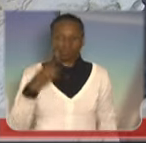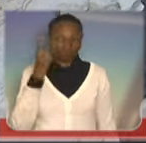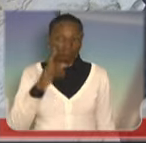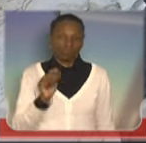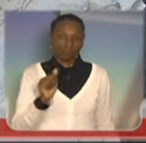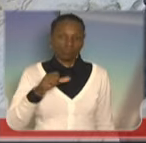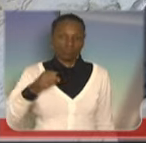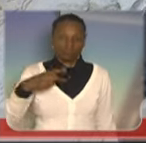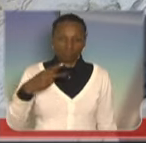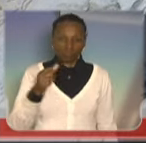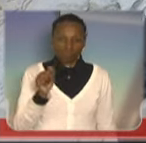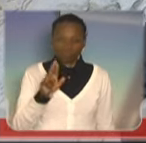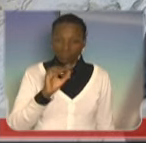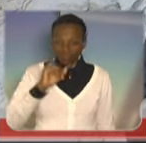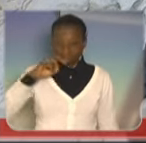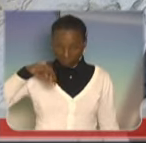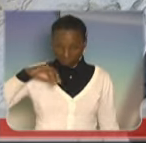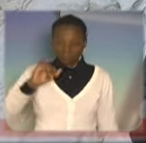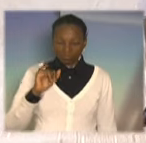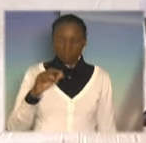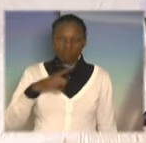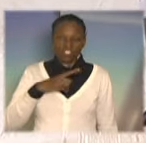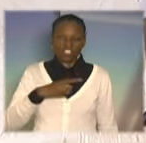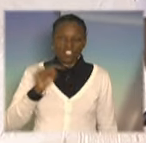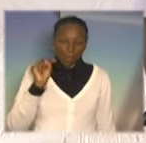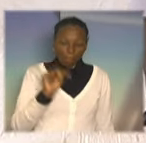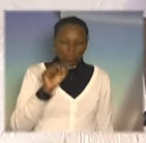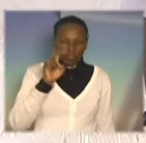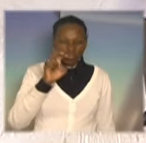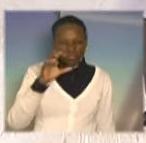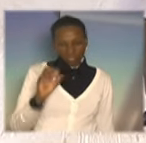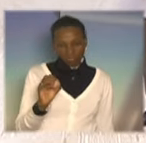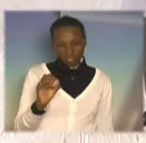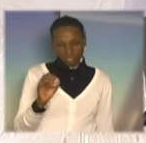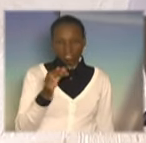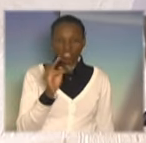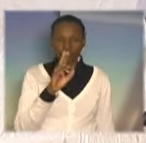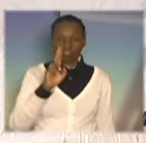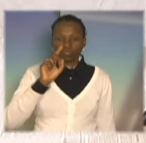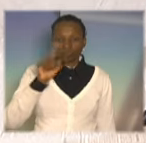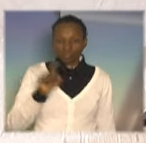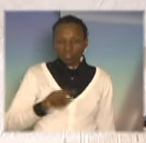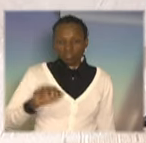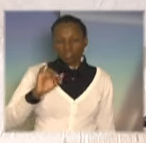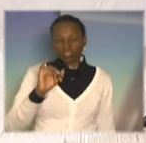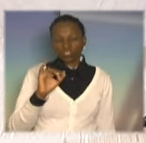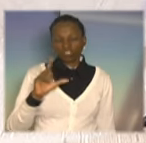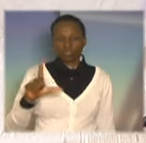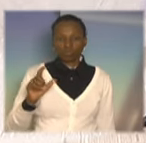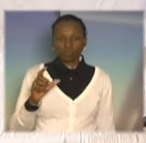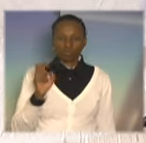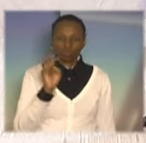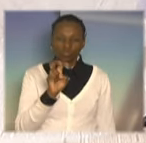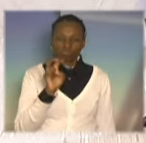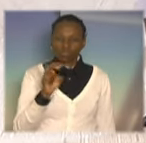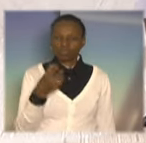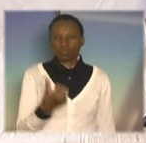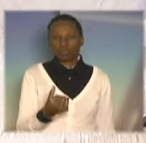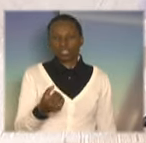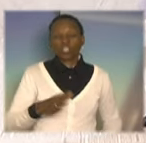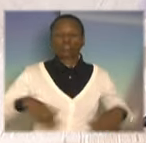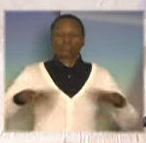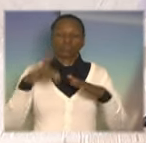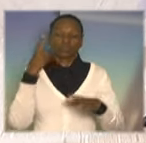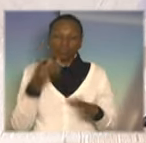com uma .50 além dos fuzis 556. Senhores deputados, vamos nos unir contra o crime. Todos nós somos